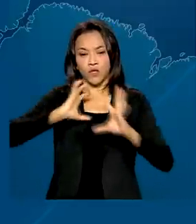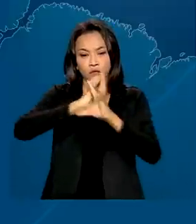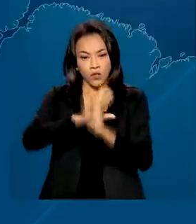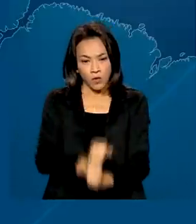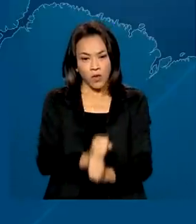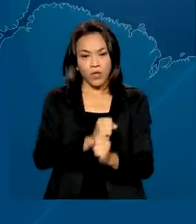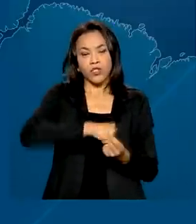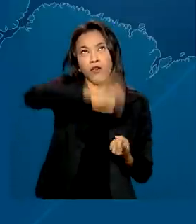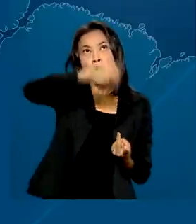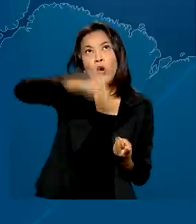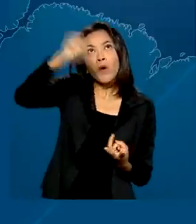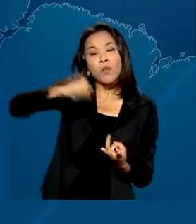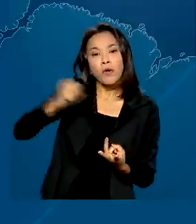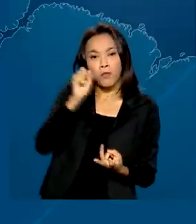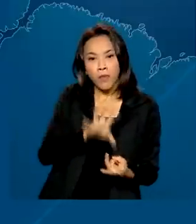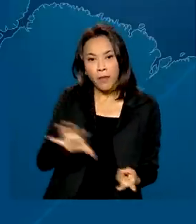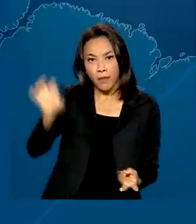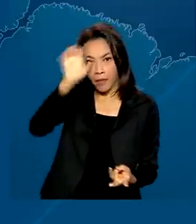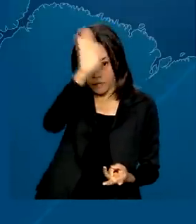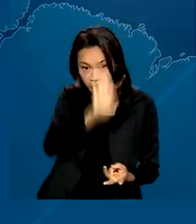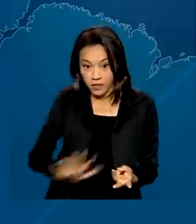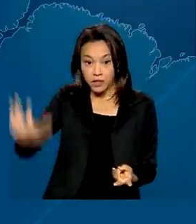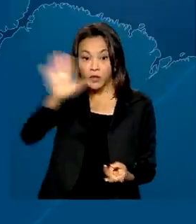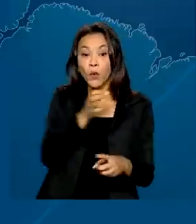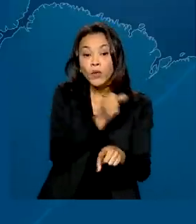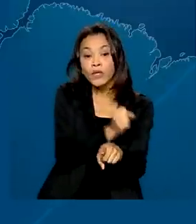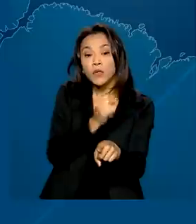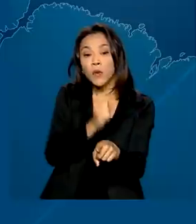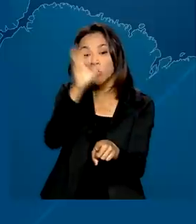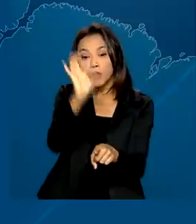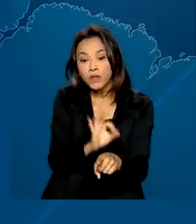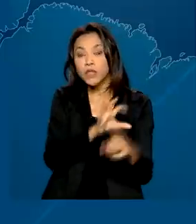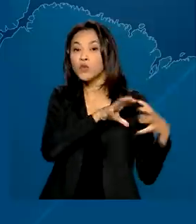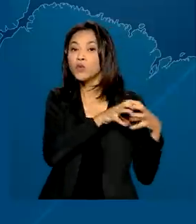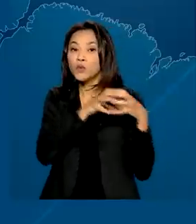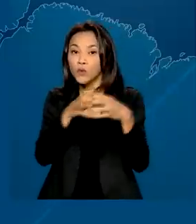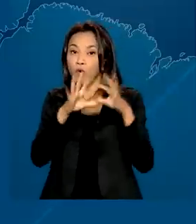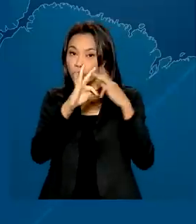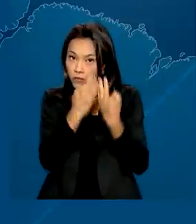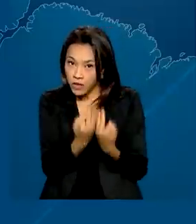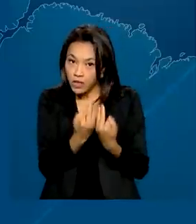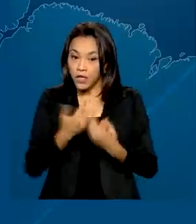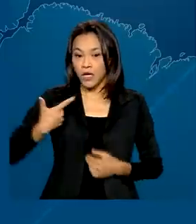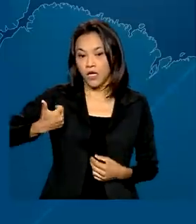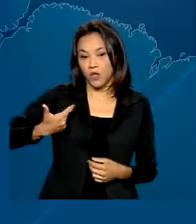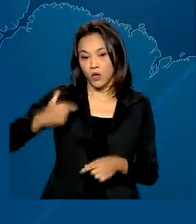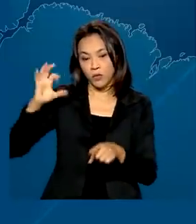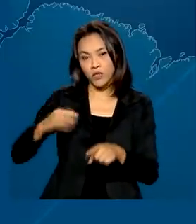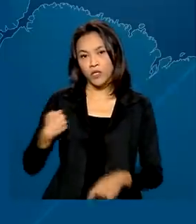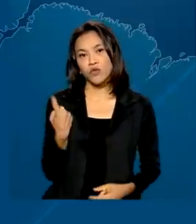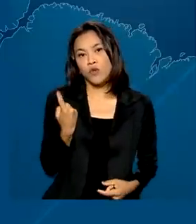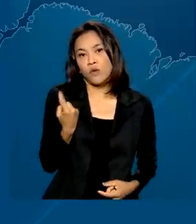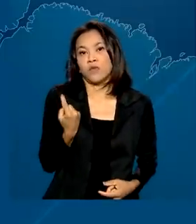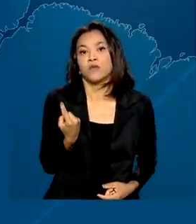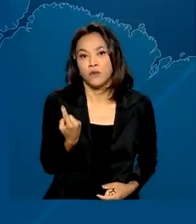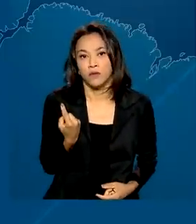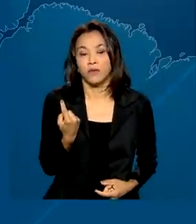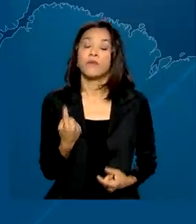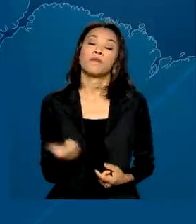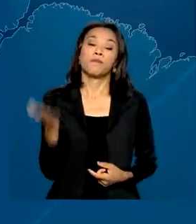interiorizados, 88% vieram em família e 12% sozinhos.